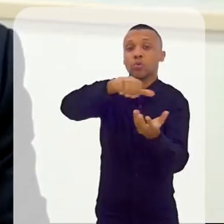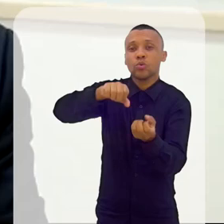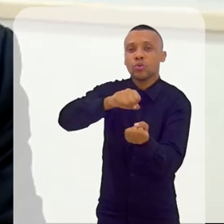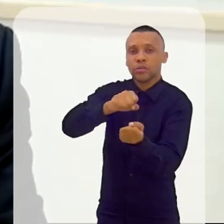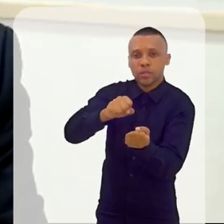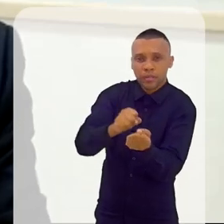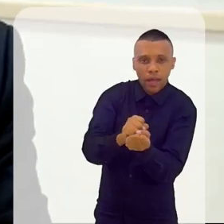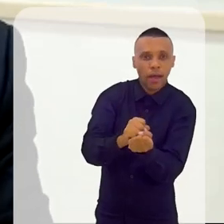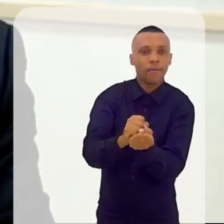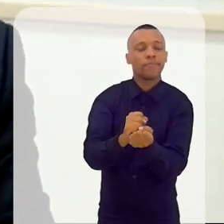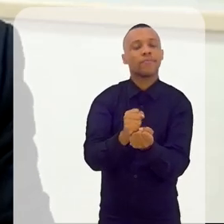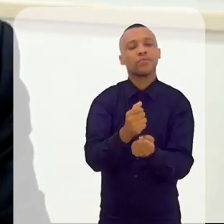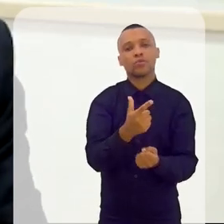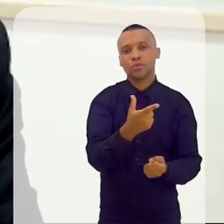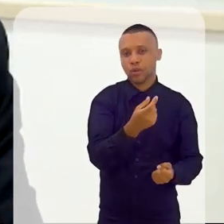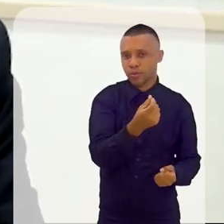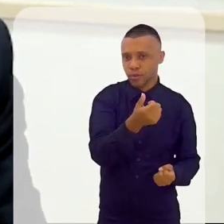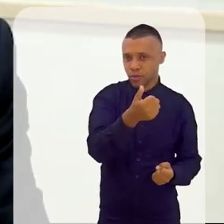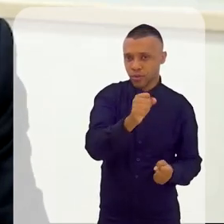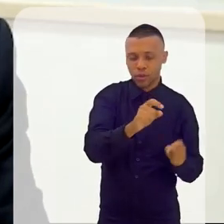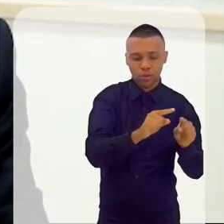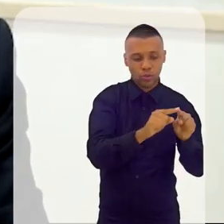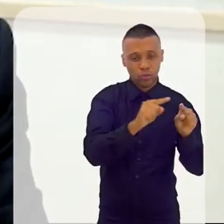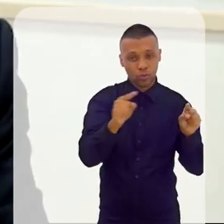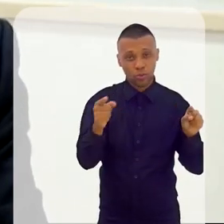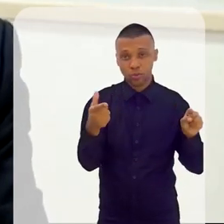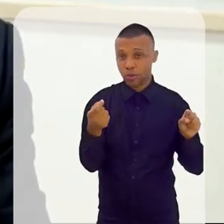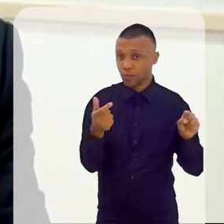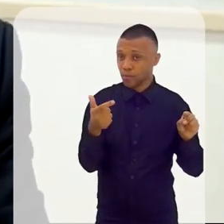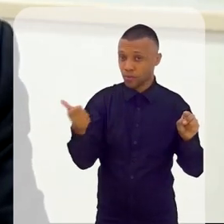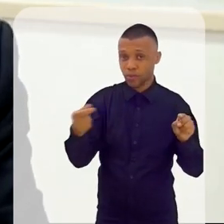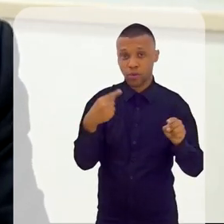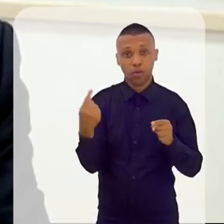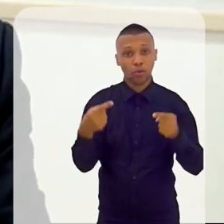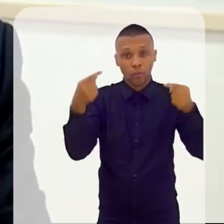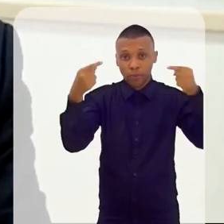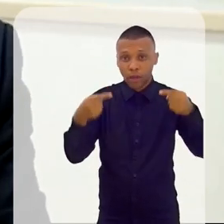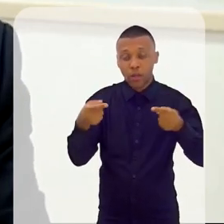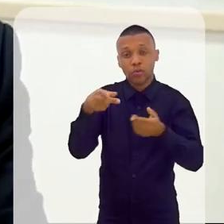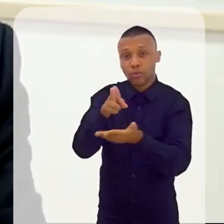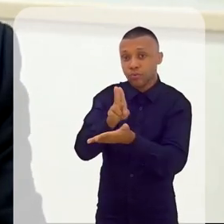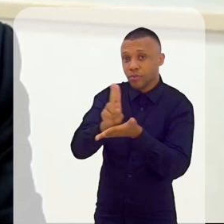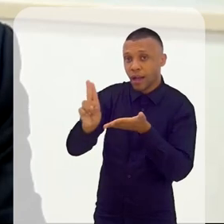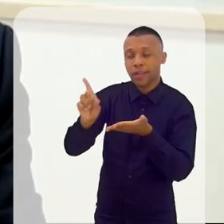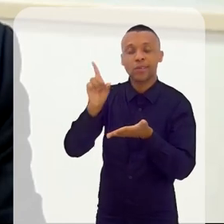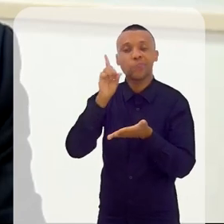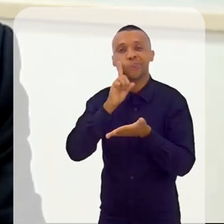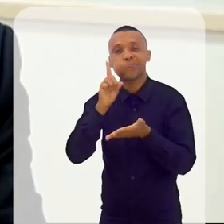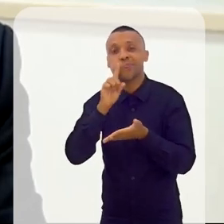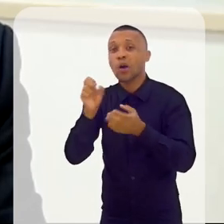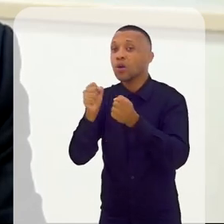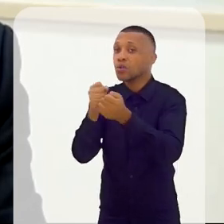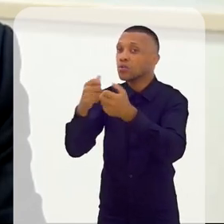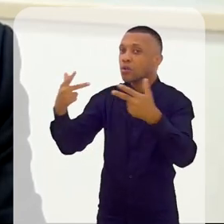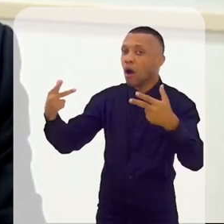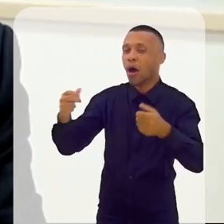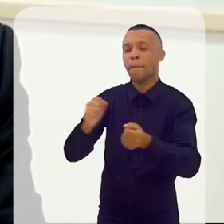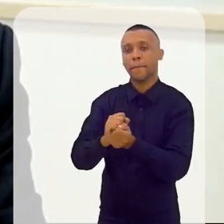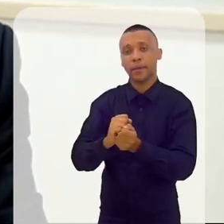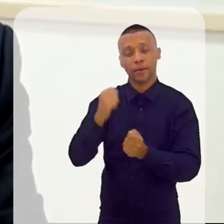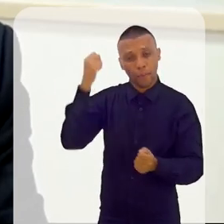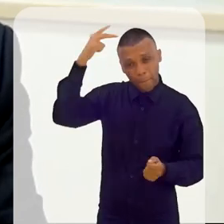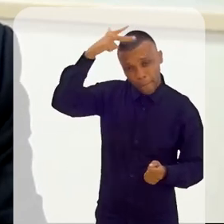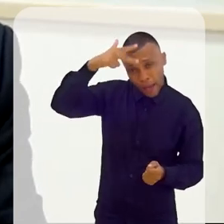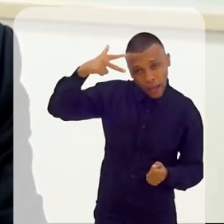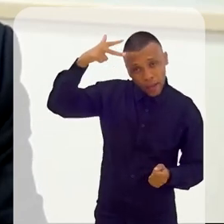2021. E nós competimos com universidades dos Estados Unidos, com shopping centers dos Estados Unidos, do